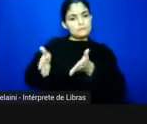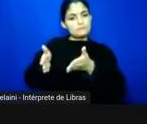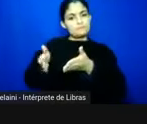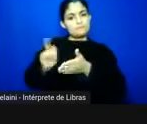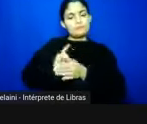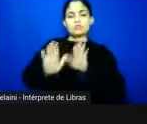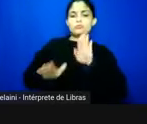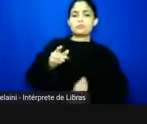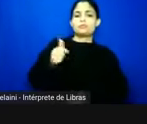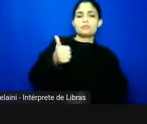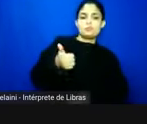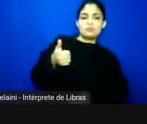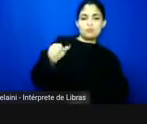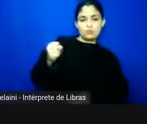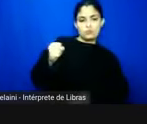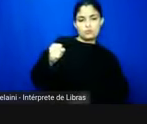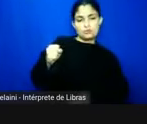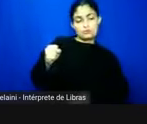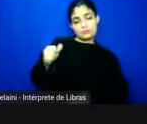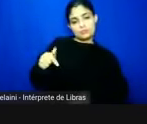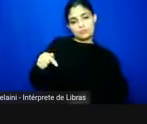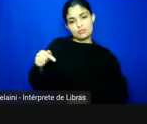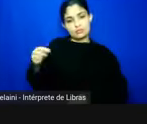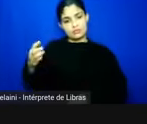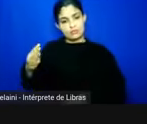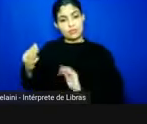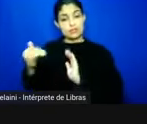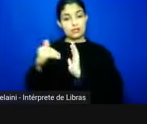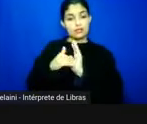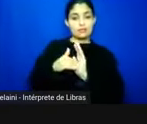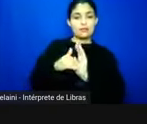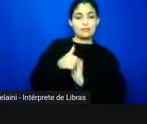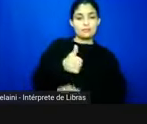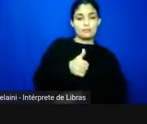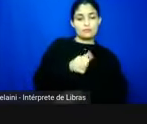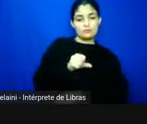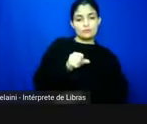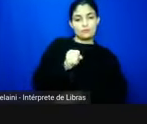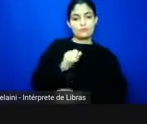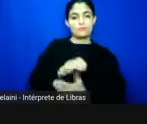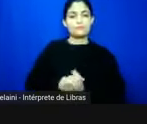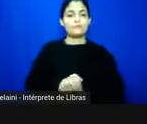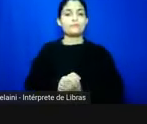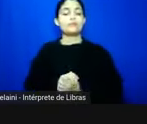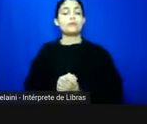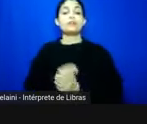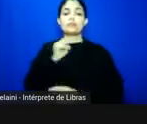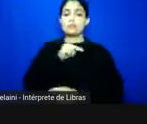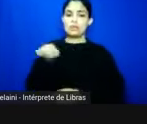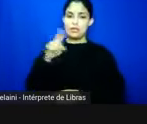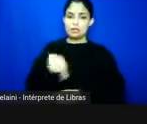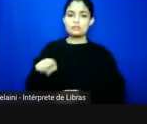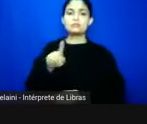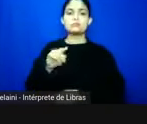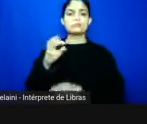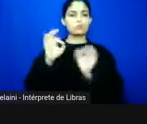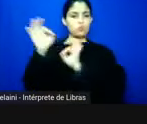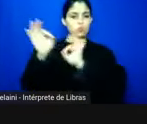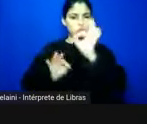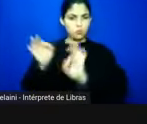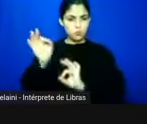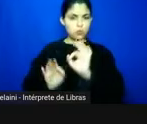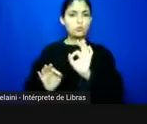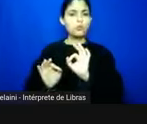1873 e 1935. E essas organizações vão desde irmandades